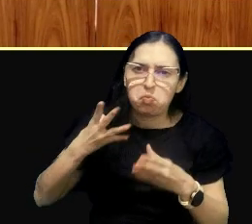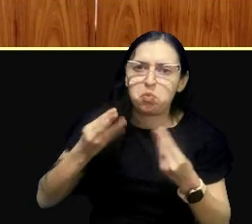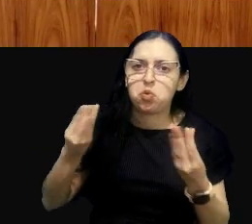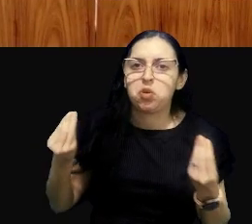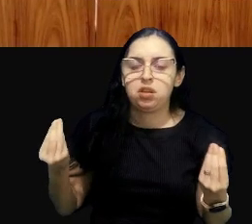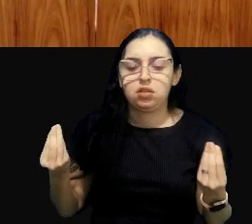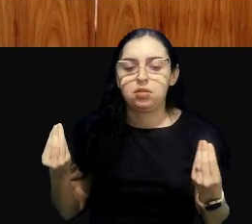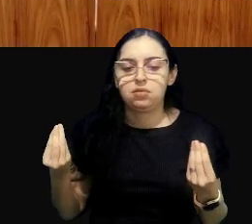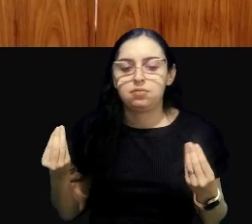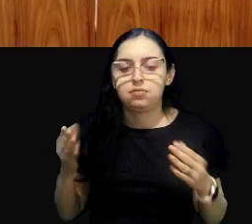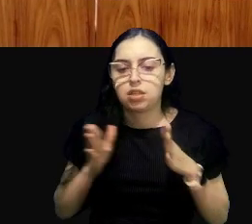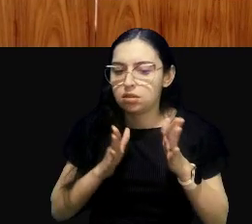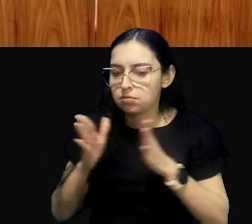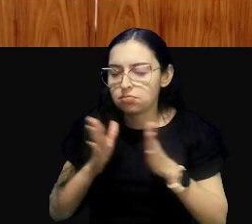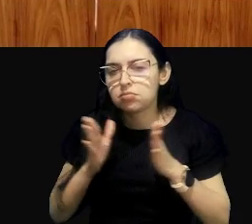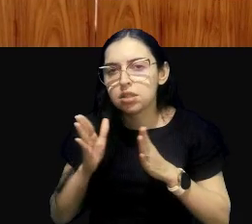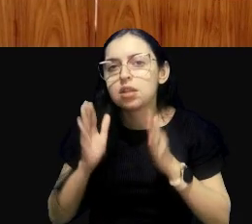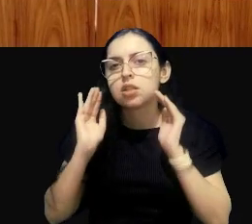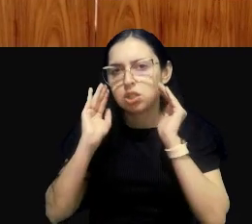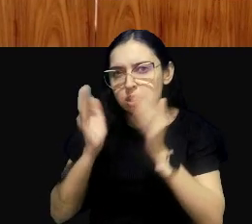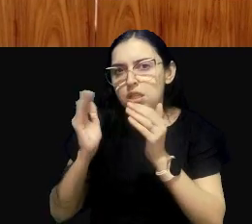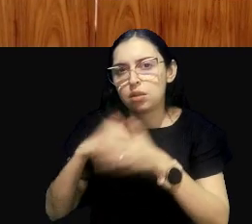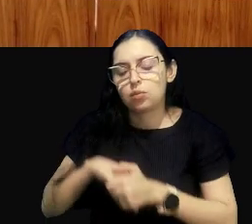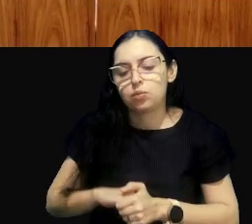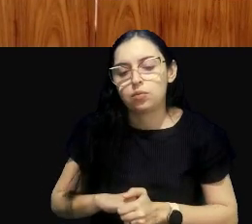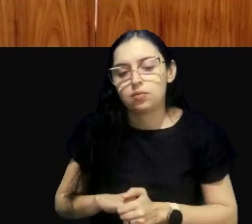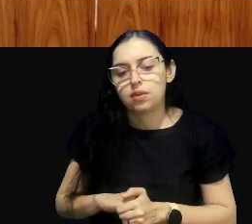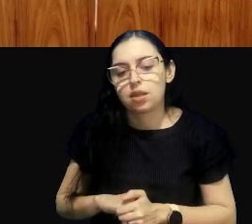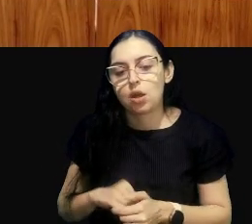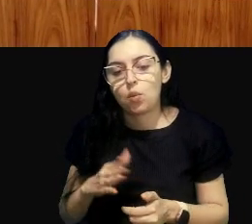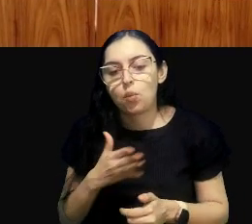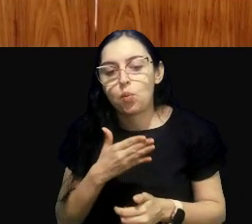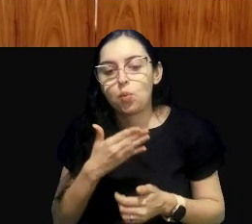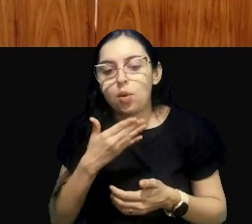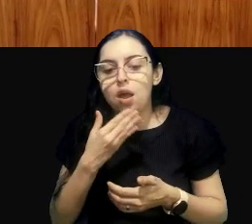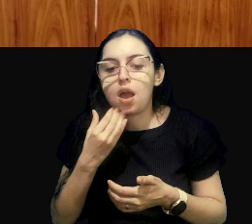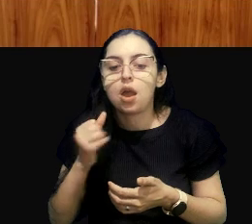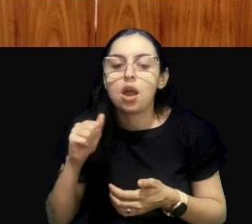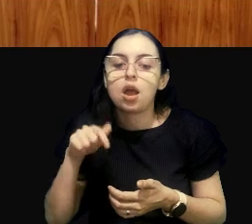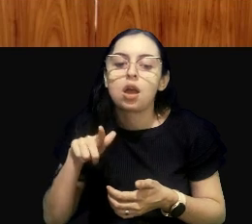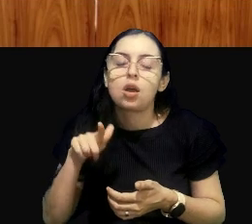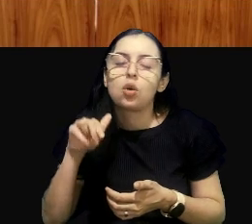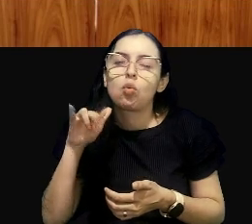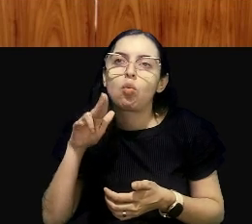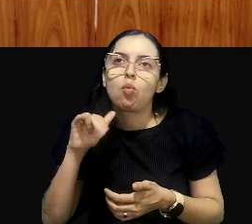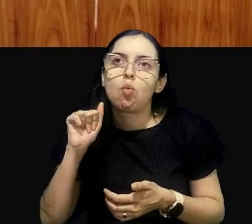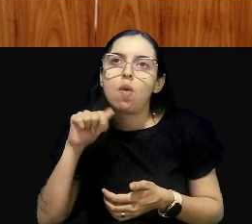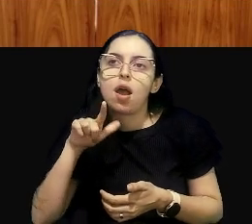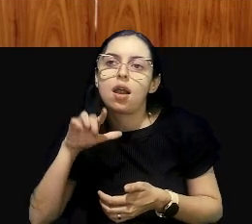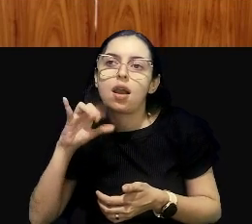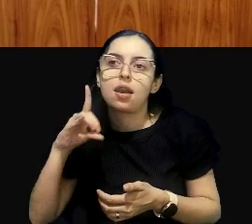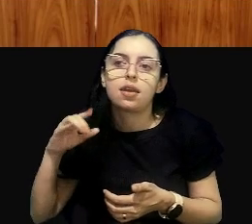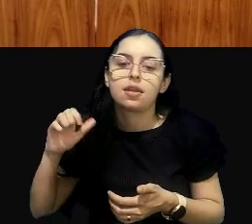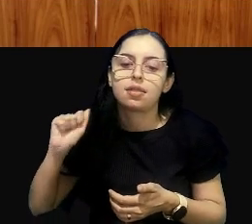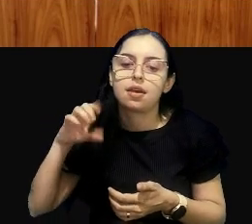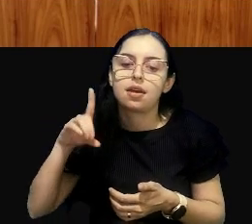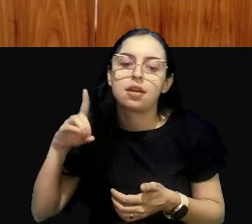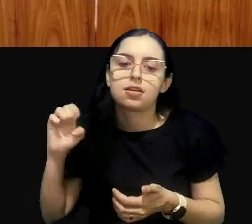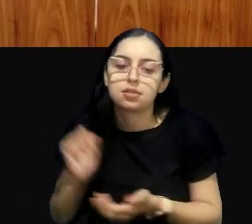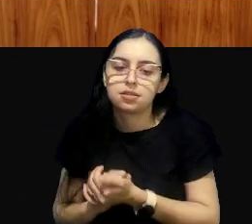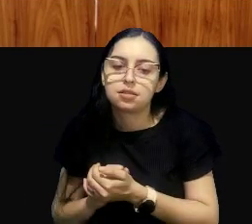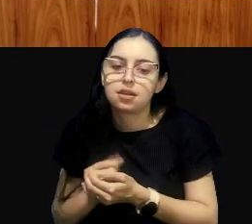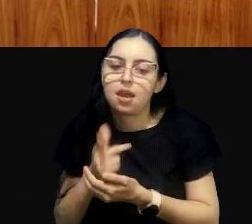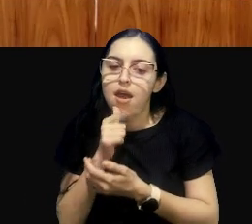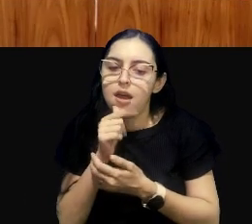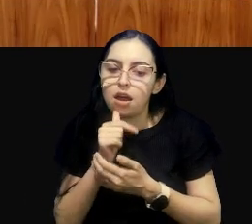mais nessa direção, é mais nessa direção, a qualidade da água acaba sendo cada vez pior, à medida que a urbanização